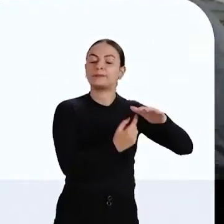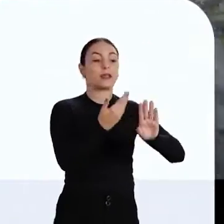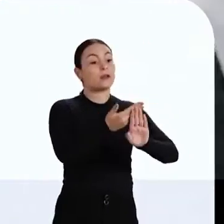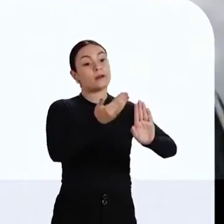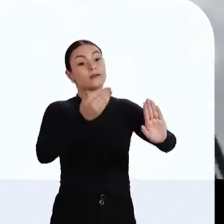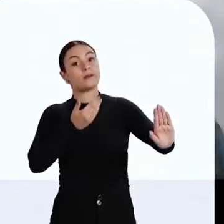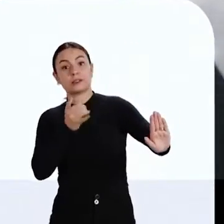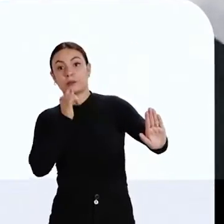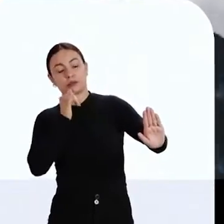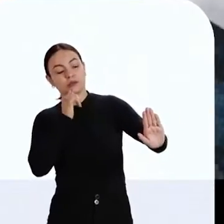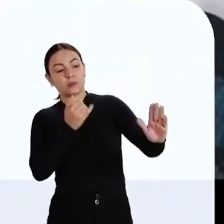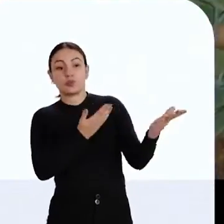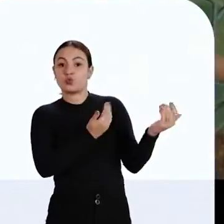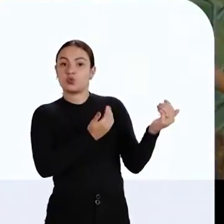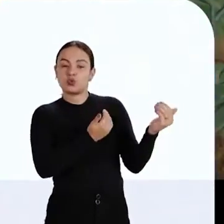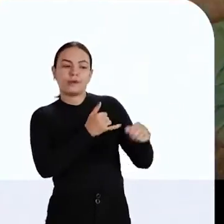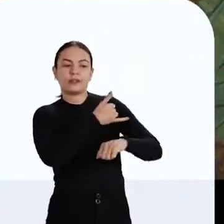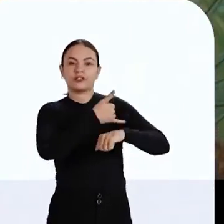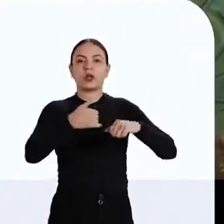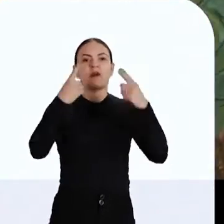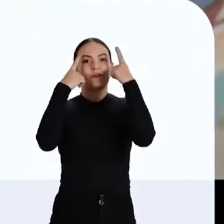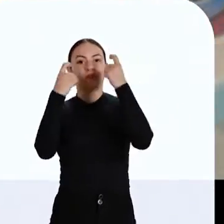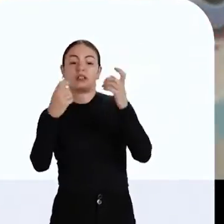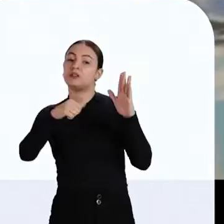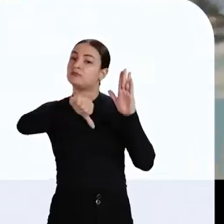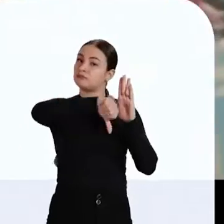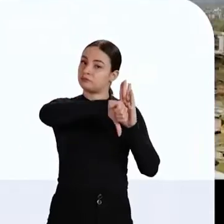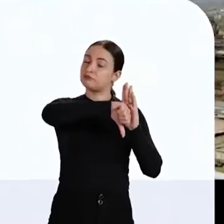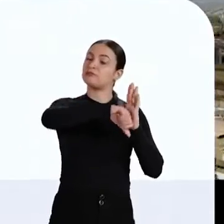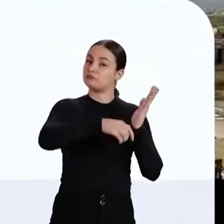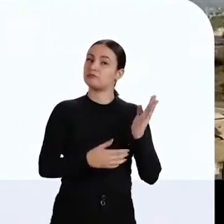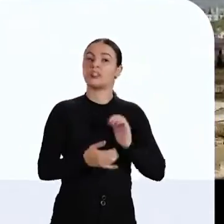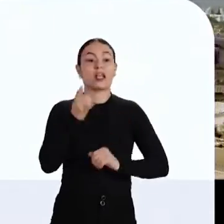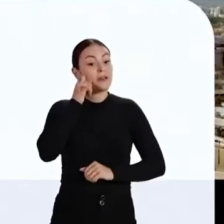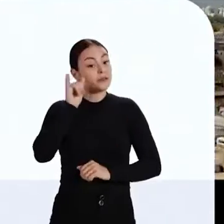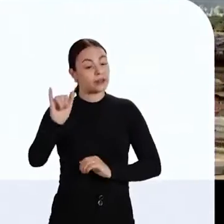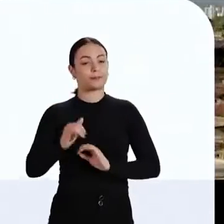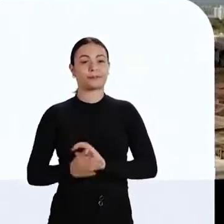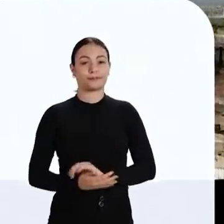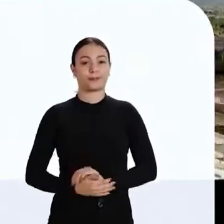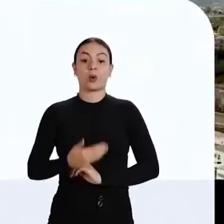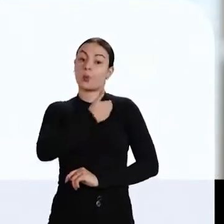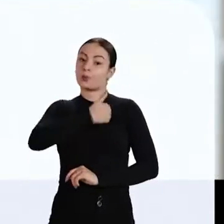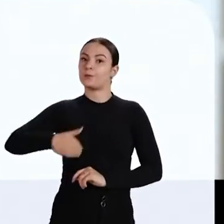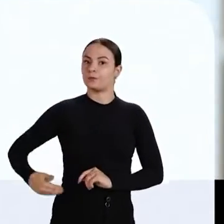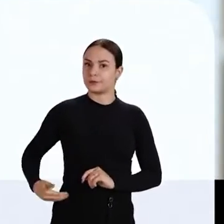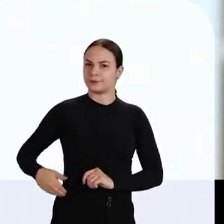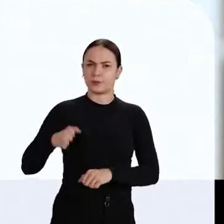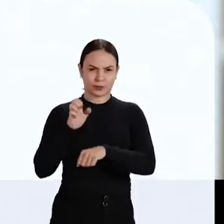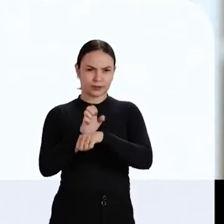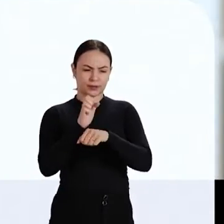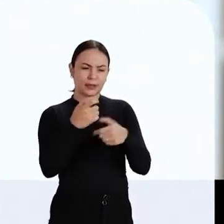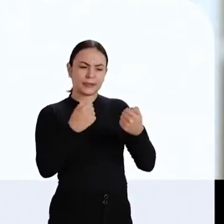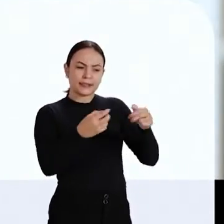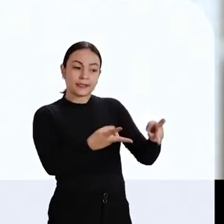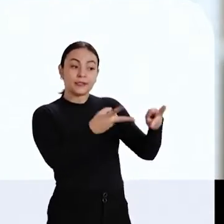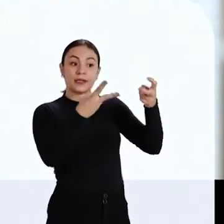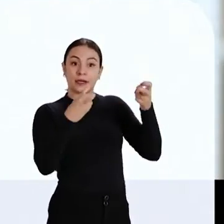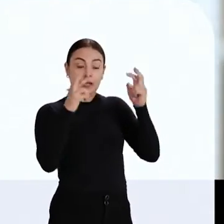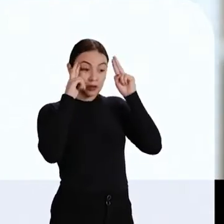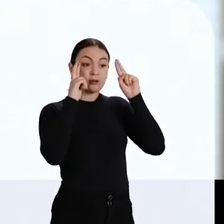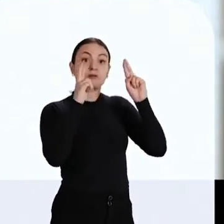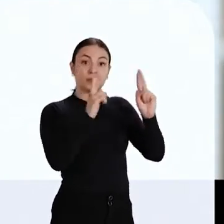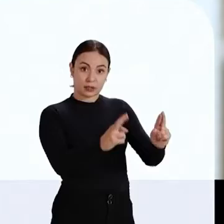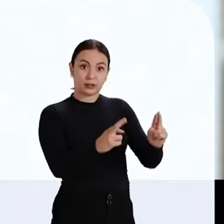esporte afasta o jovem das drogas, da violência. O Estado precisa enxergar o esporte como